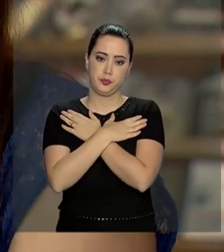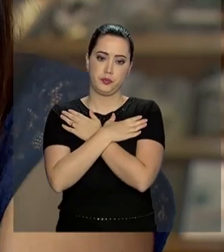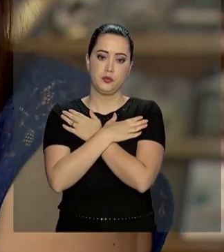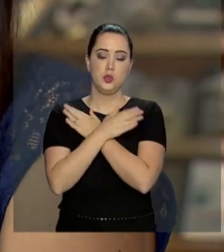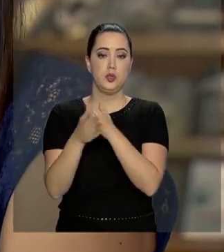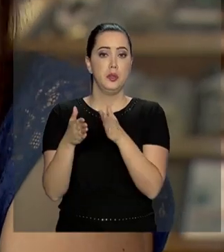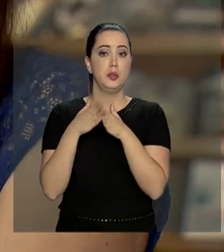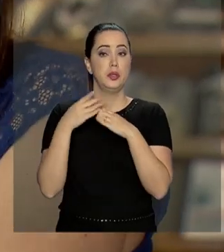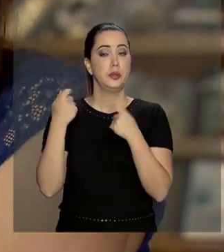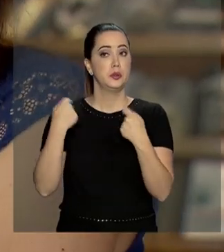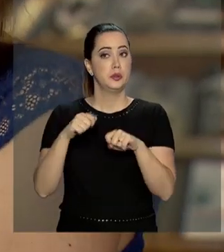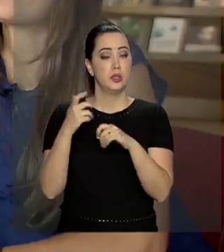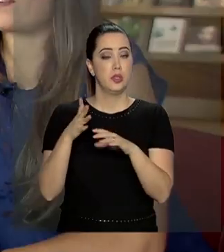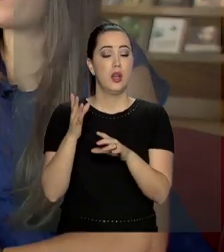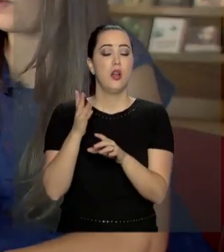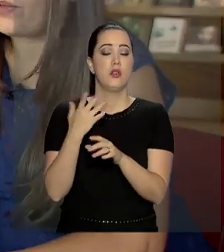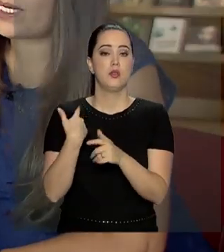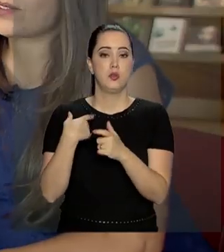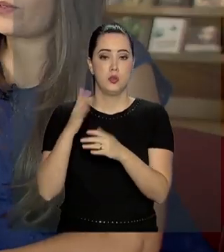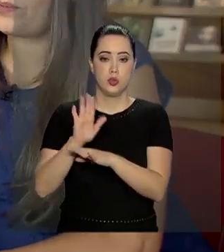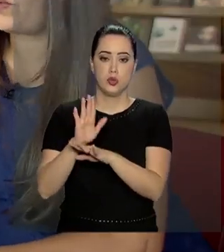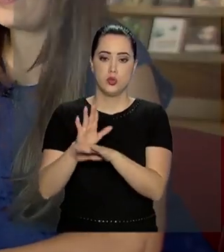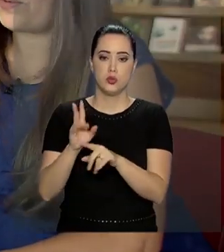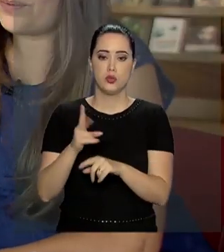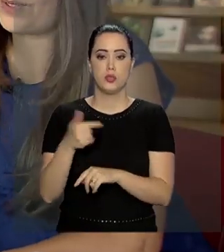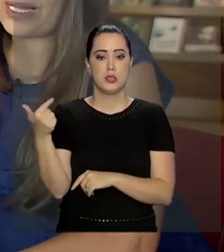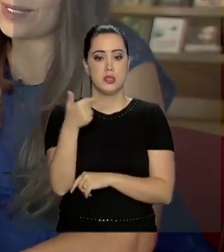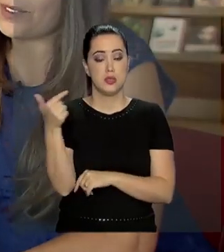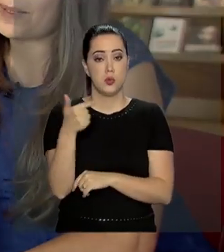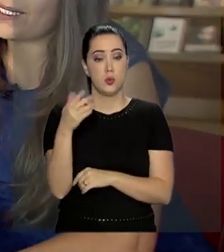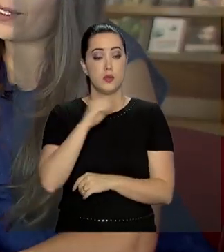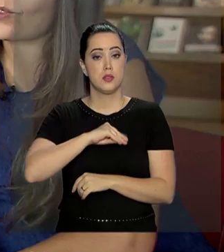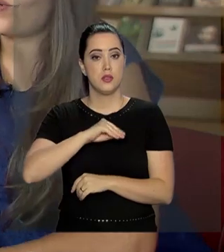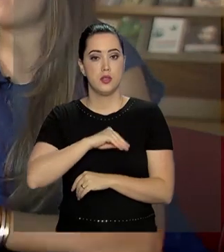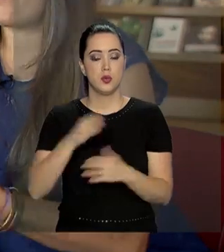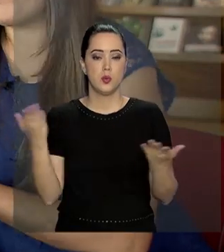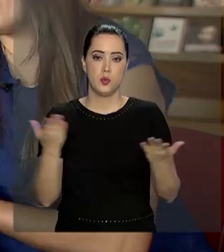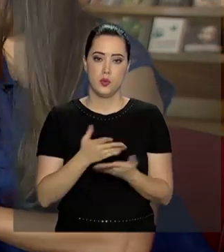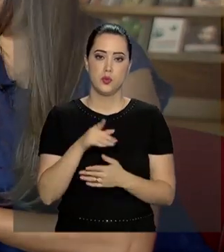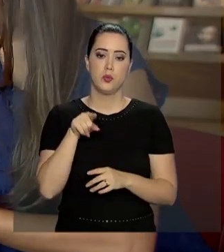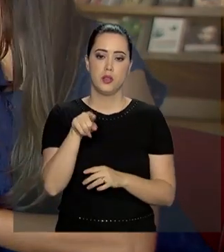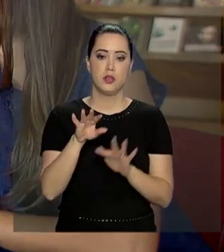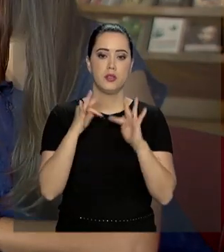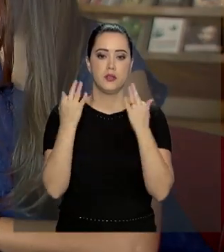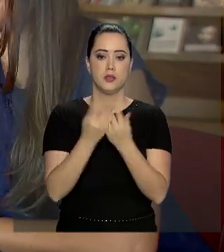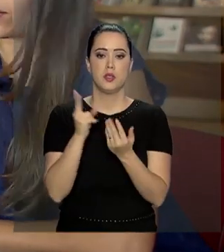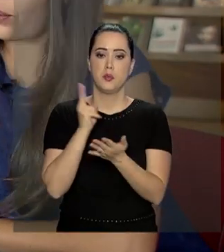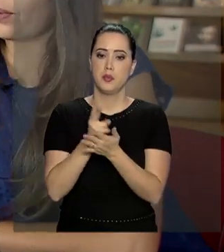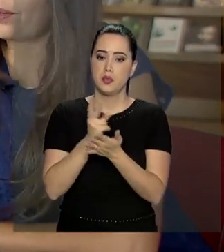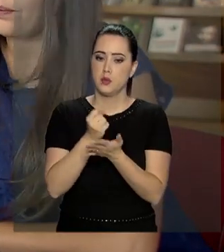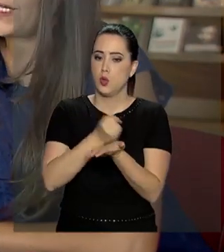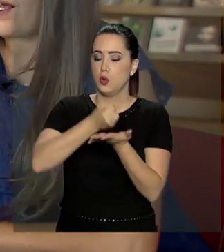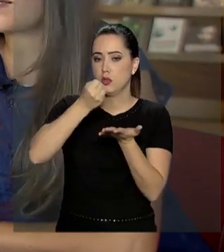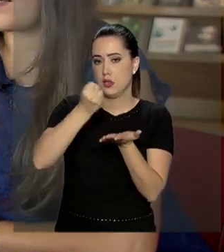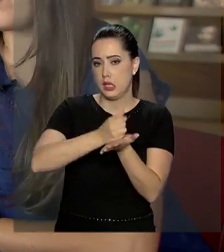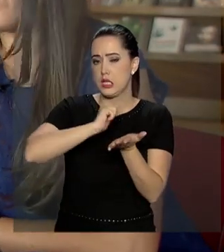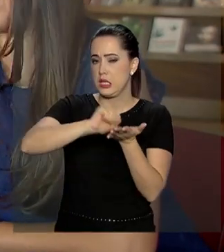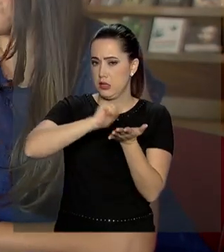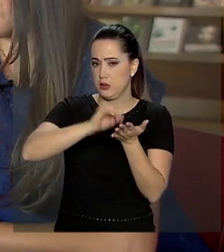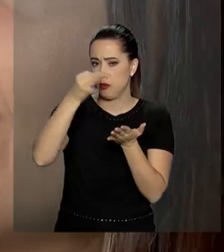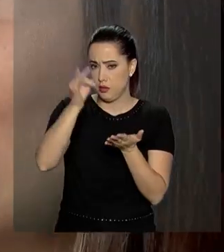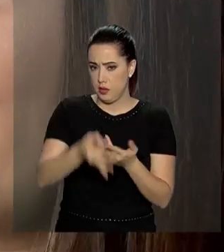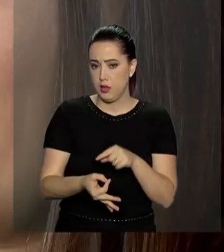socorro num momento de aperto, o MEI se tornou segunda renda para ela e a família. Mesmo sendo contratada com carteira